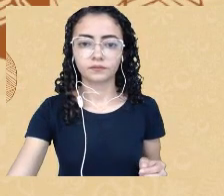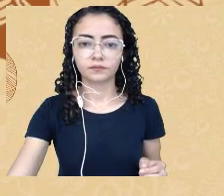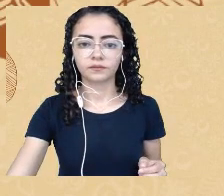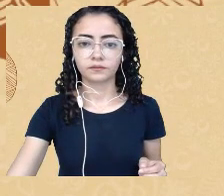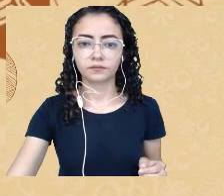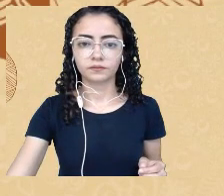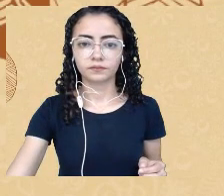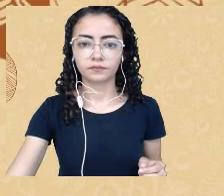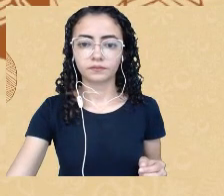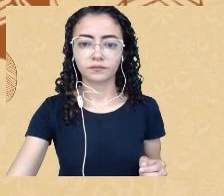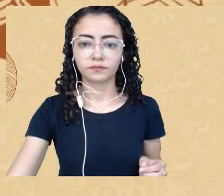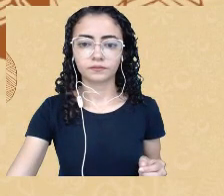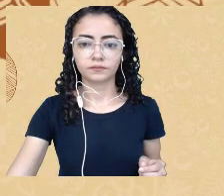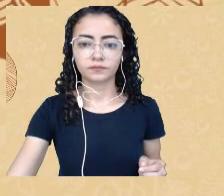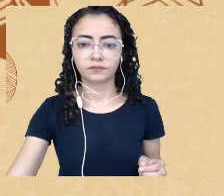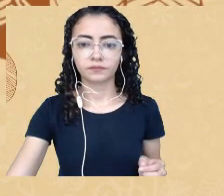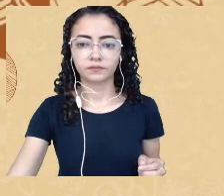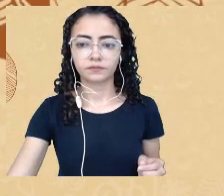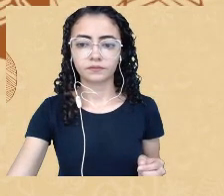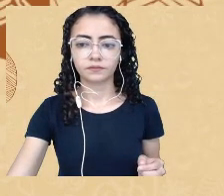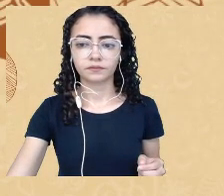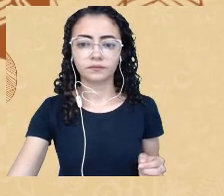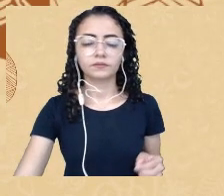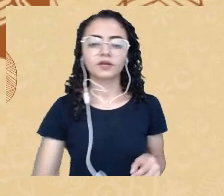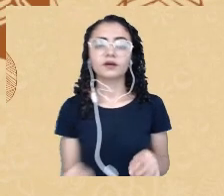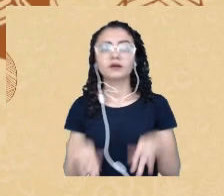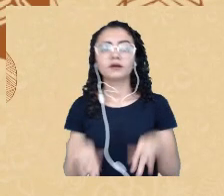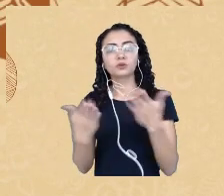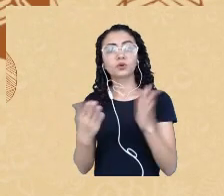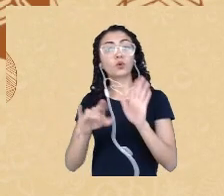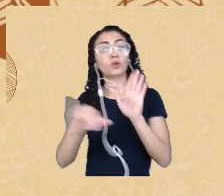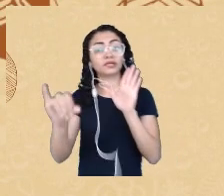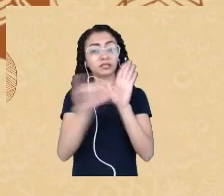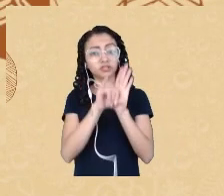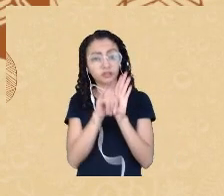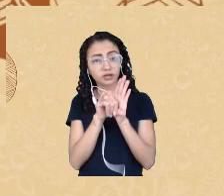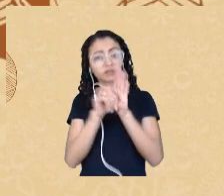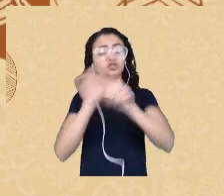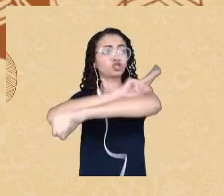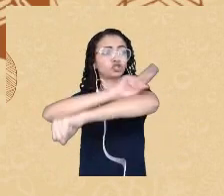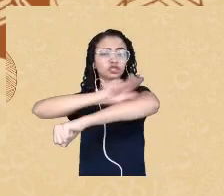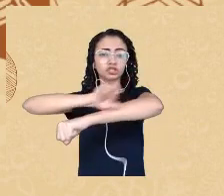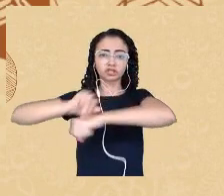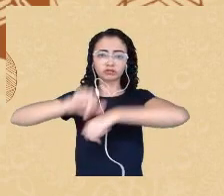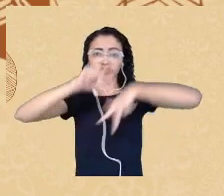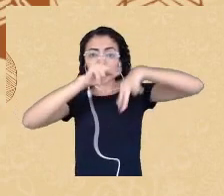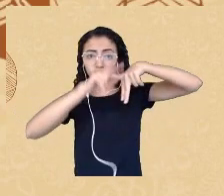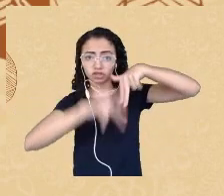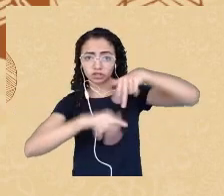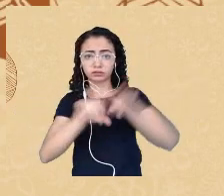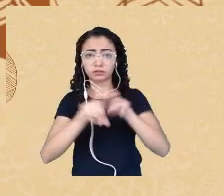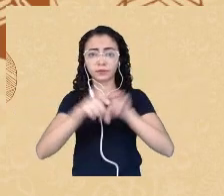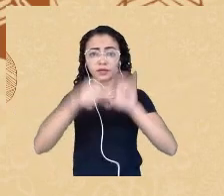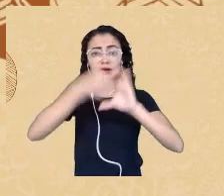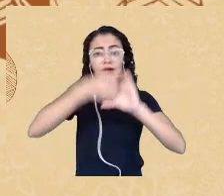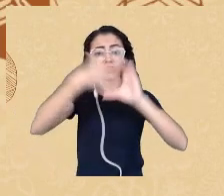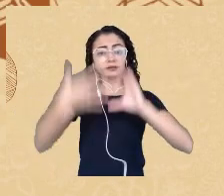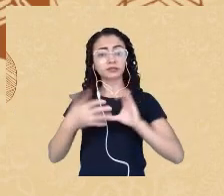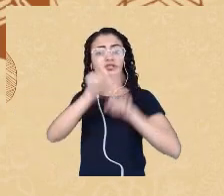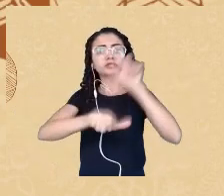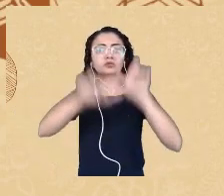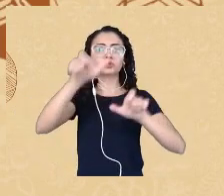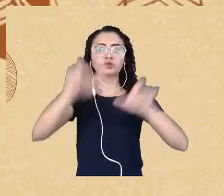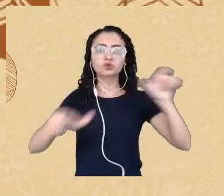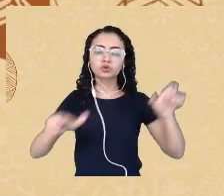identidades de gênero, identidades étnico-racial, características das pessoas com deficiência, classe social